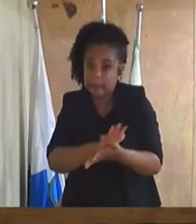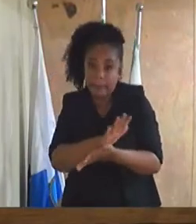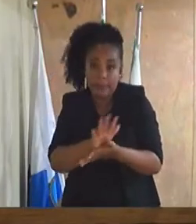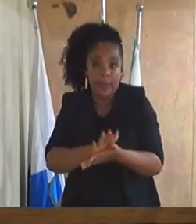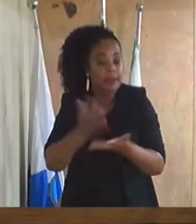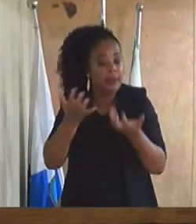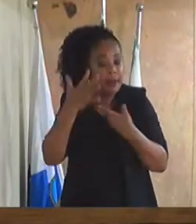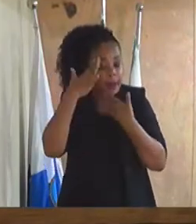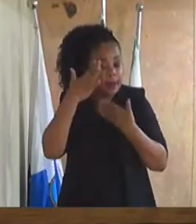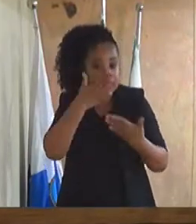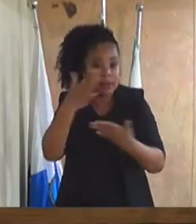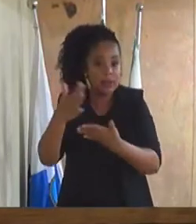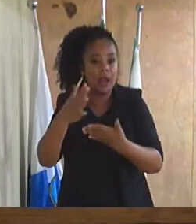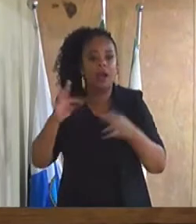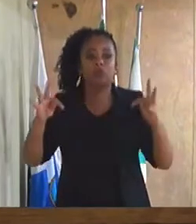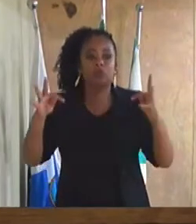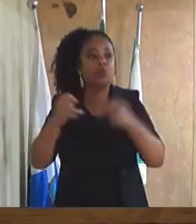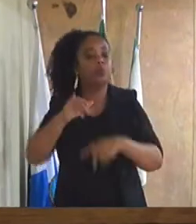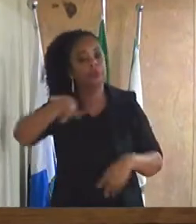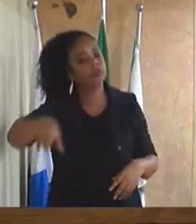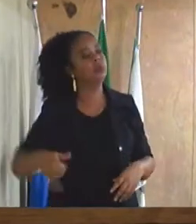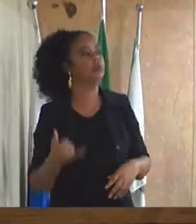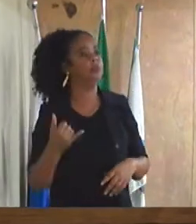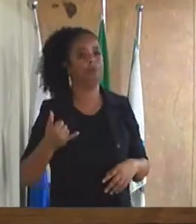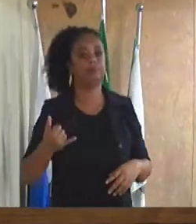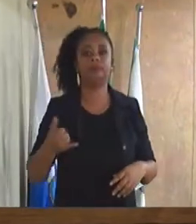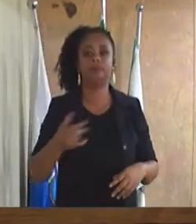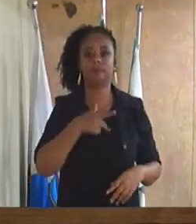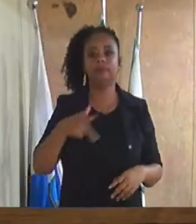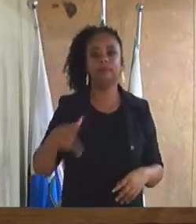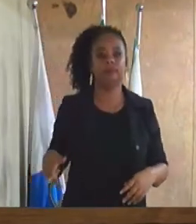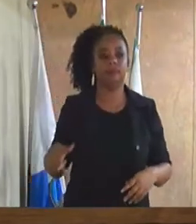agradecer a todos aí pela oportunidade. Presidente.